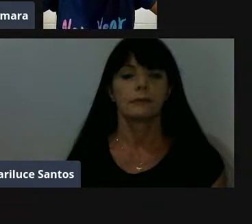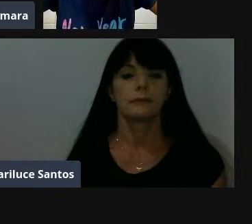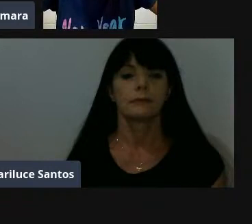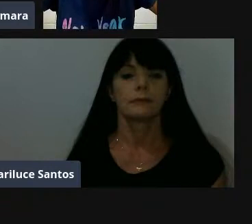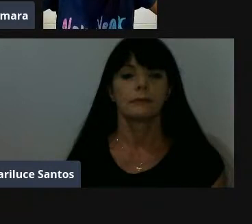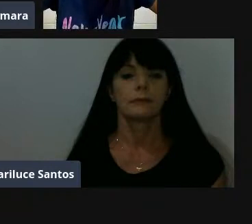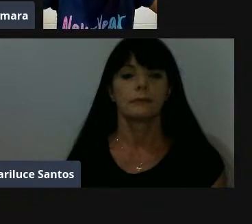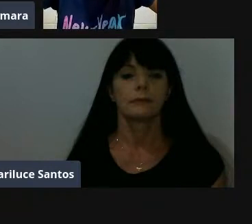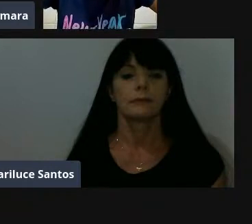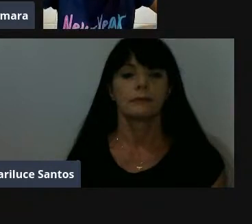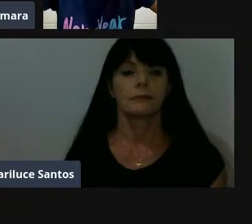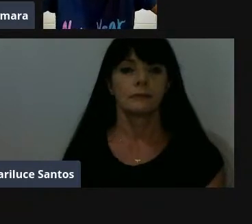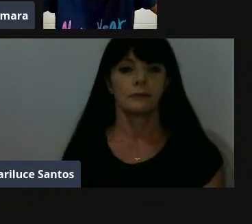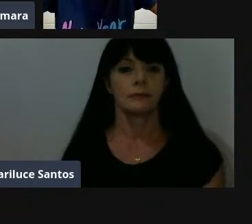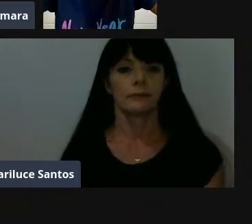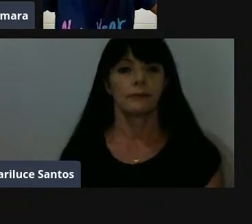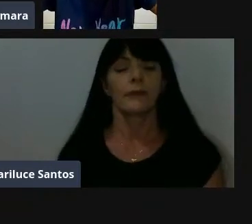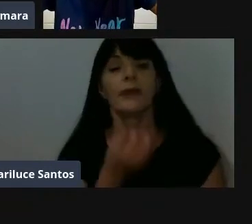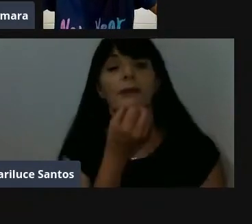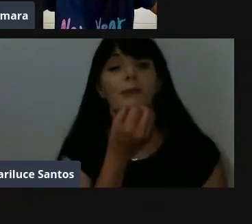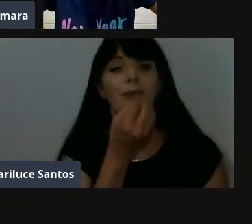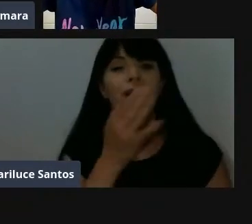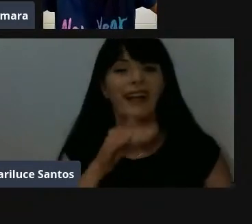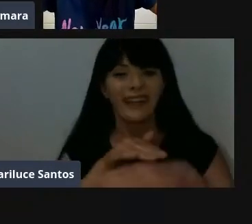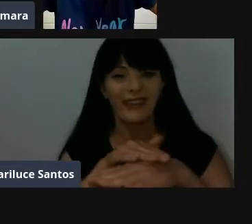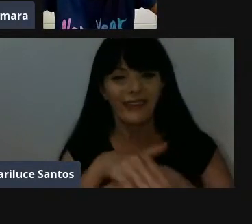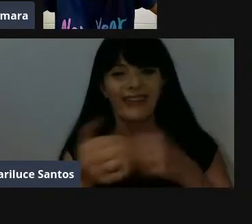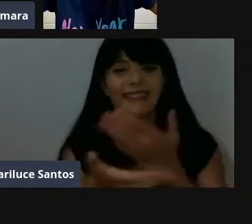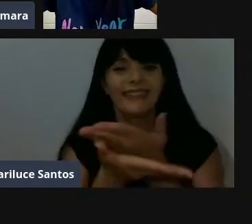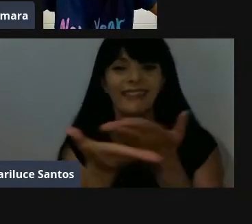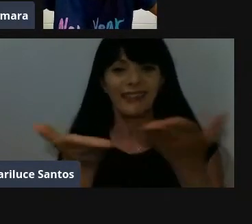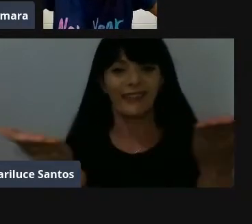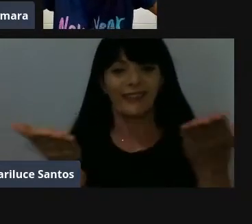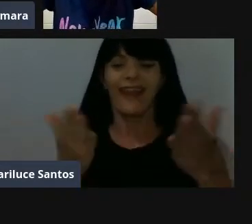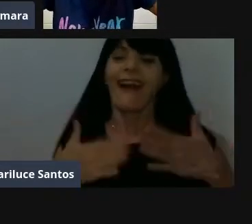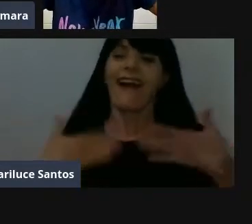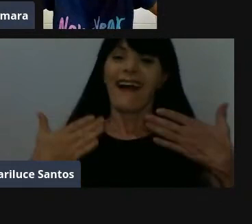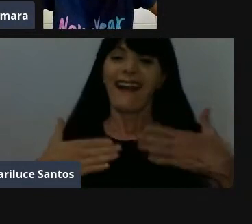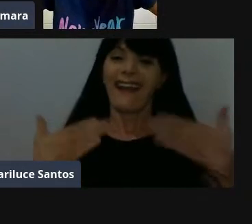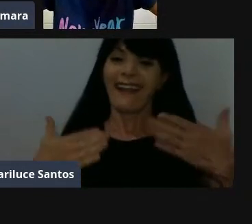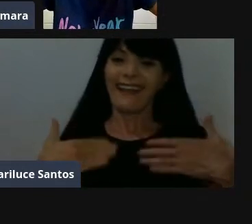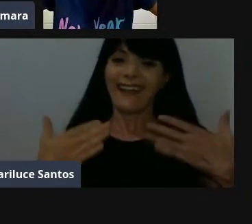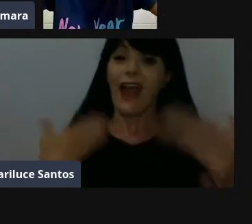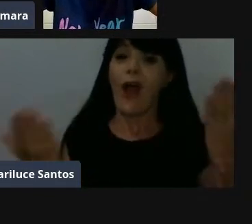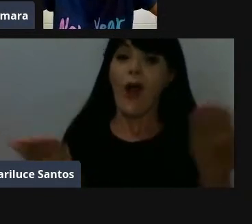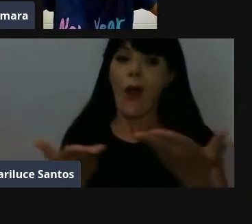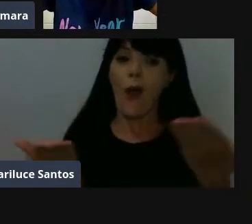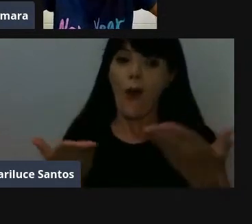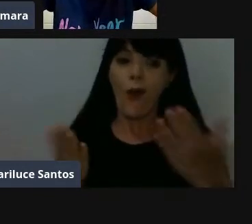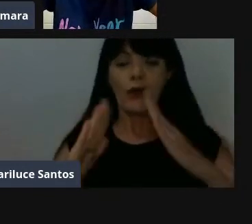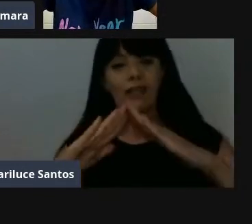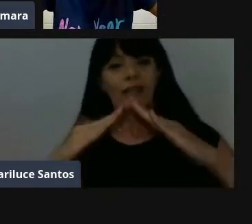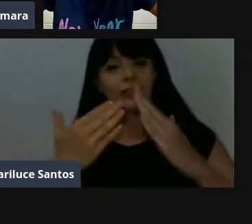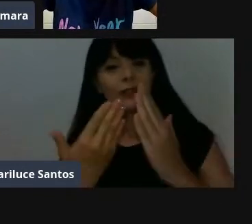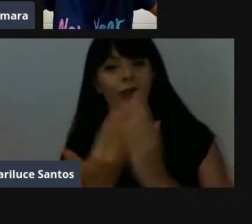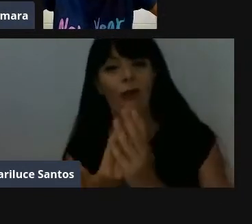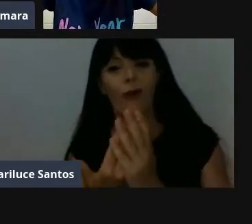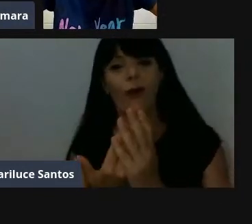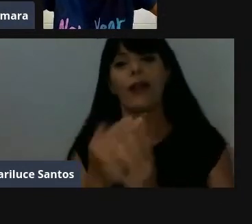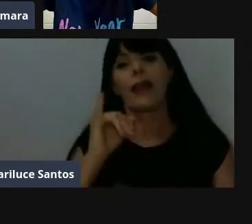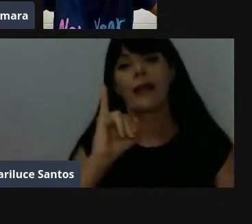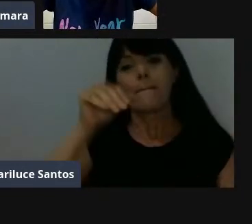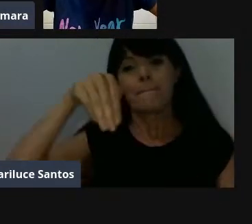Boa noite a todos. É com muita alegria que hoje a Escola Estadual Imaculada Conceição